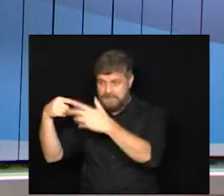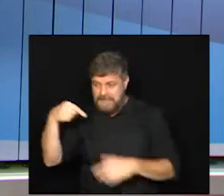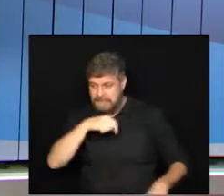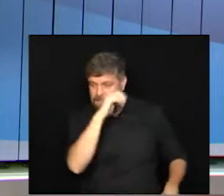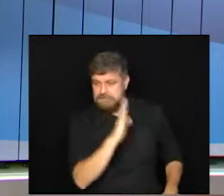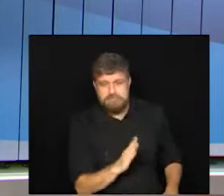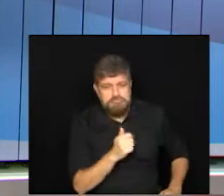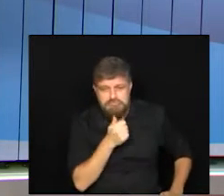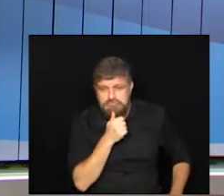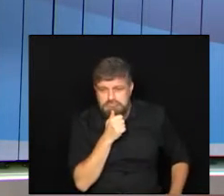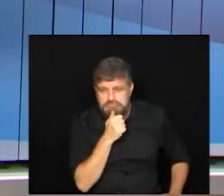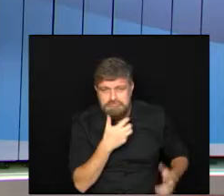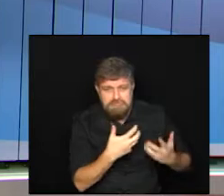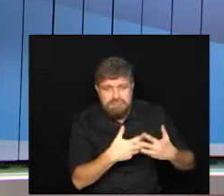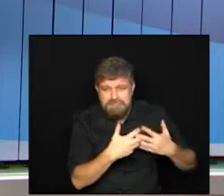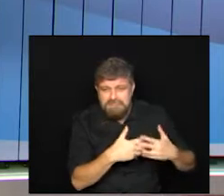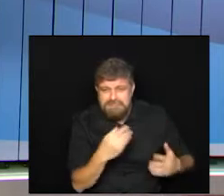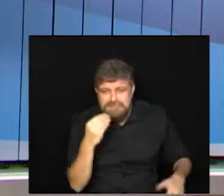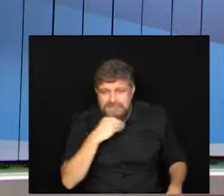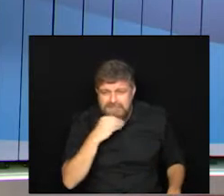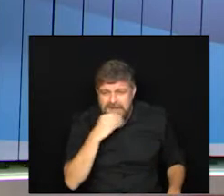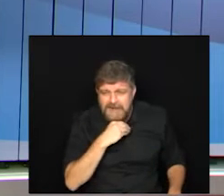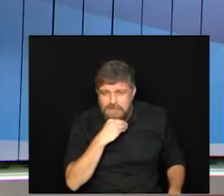aqui a eficiência não ser tão grande